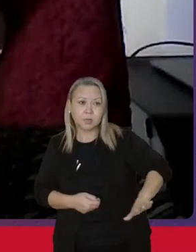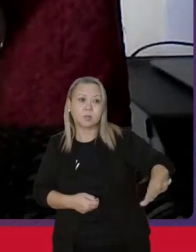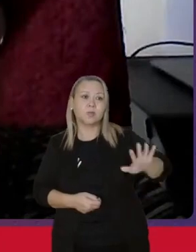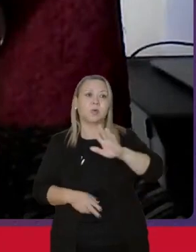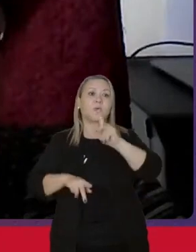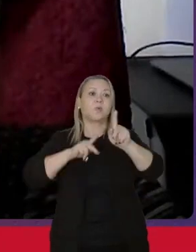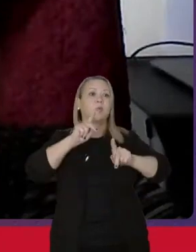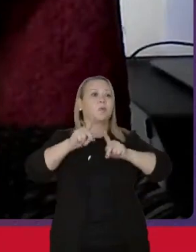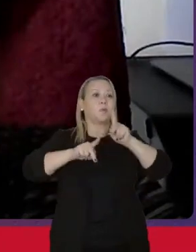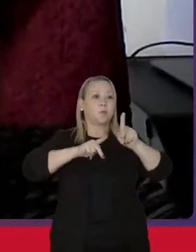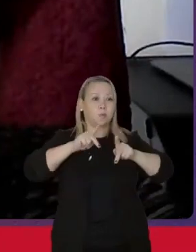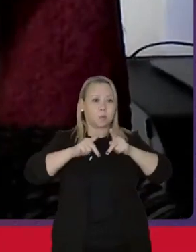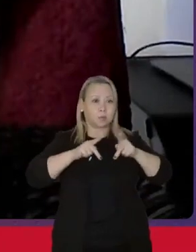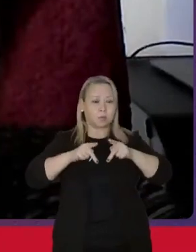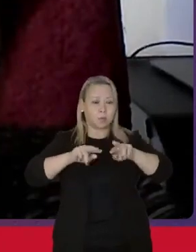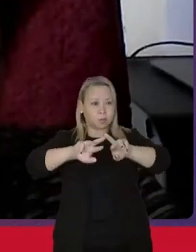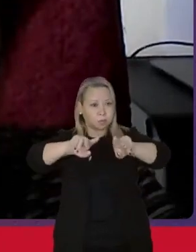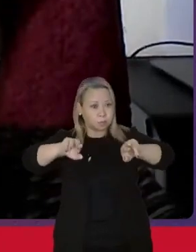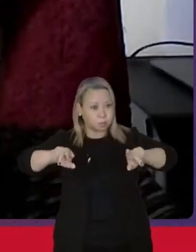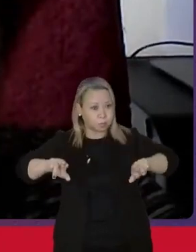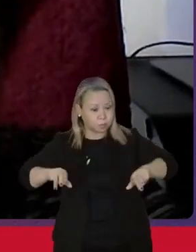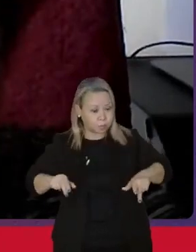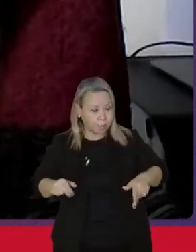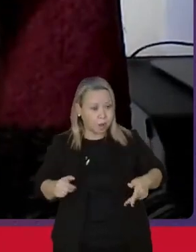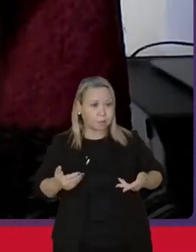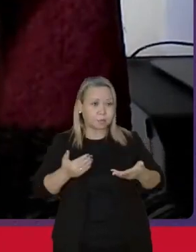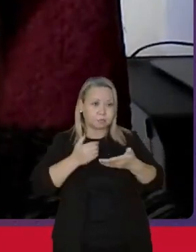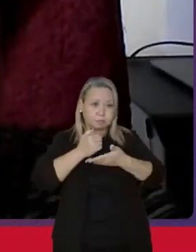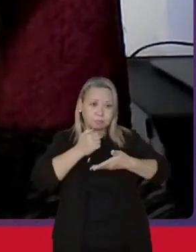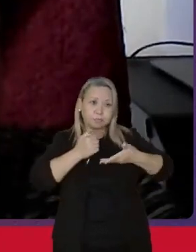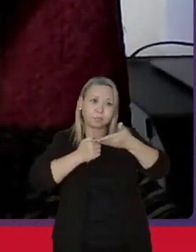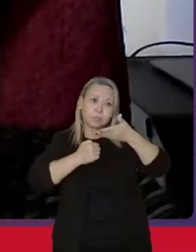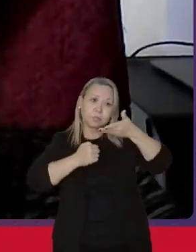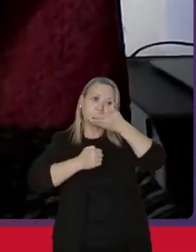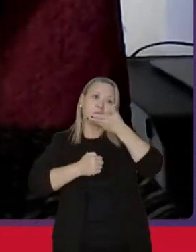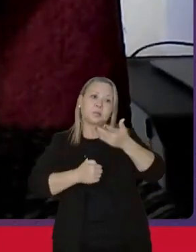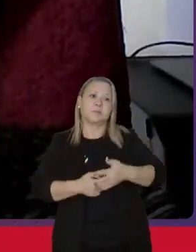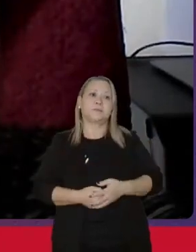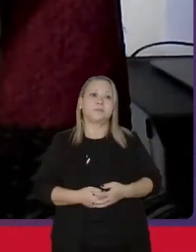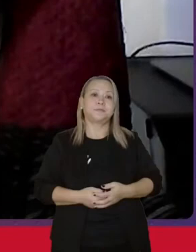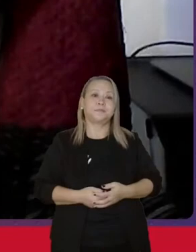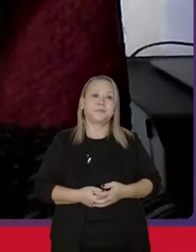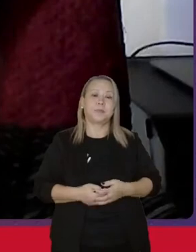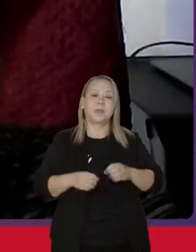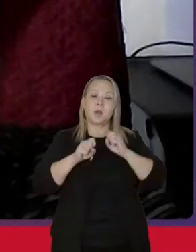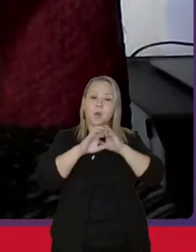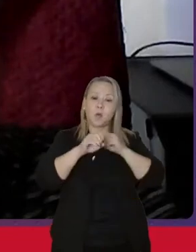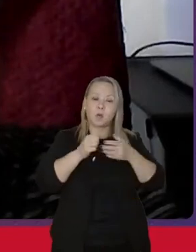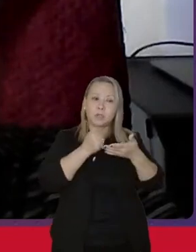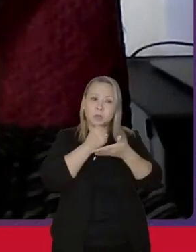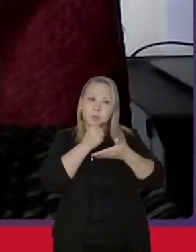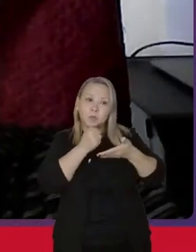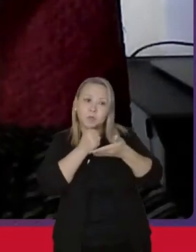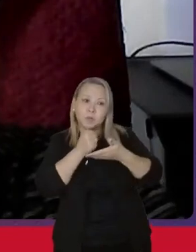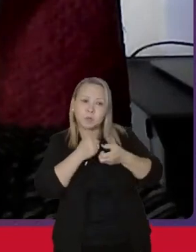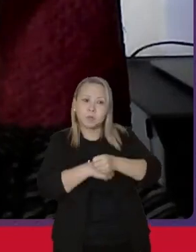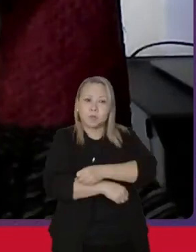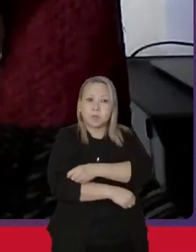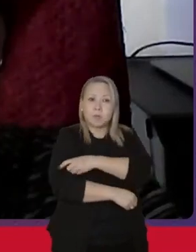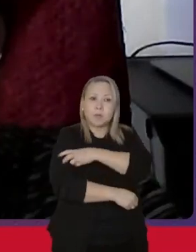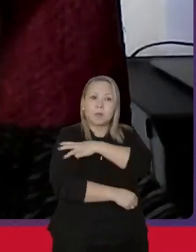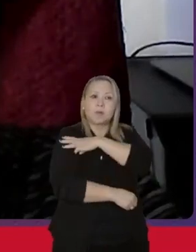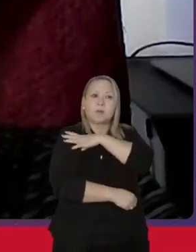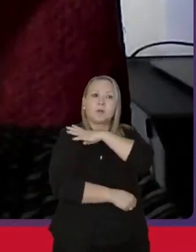população nos vários níveis. No ensino fundamental, no